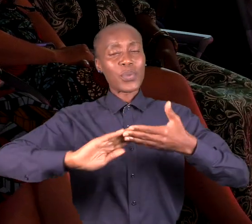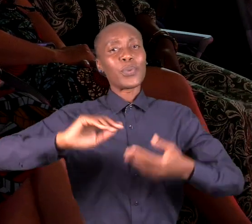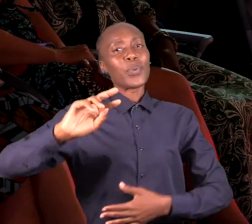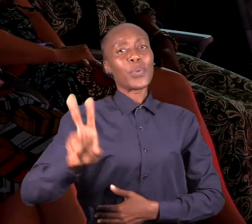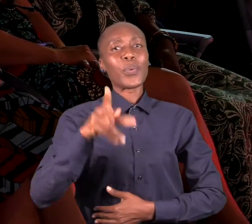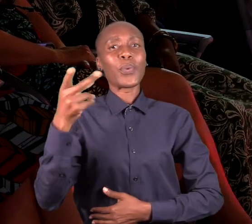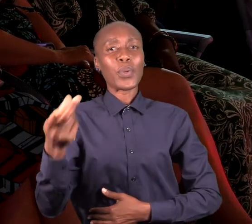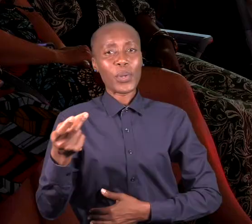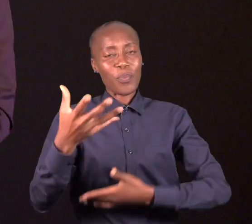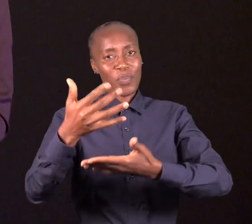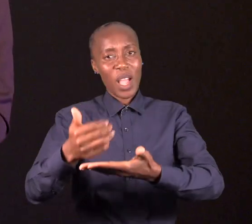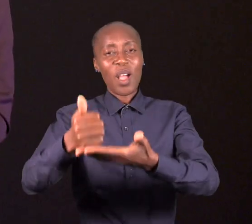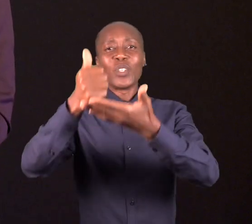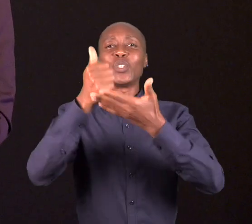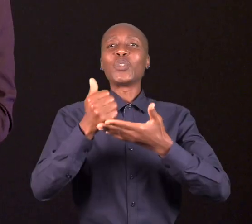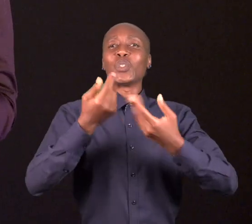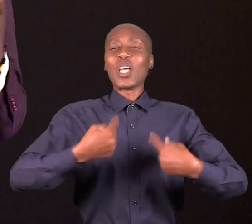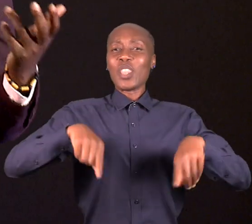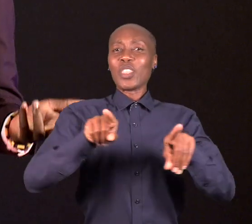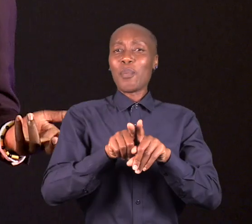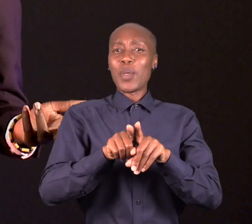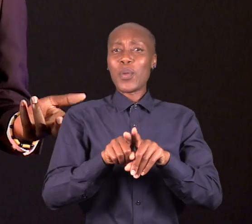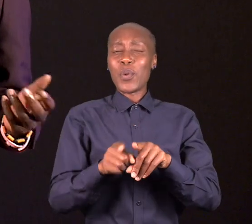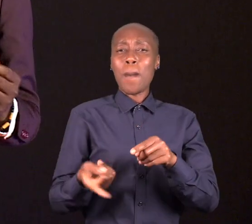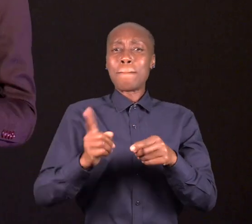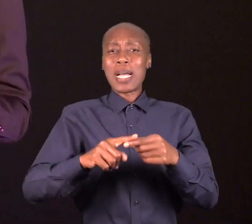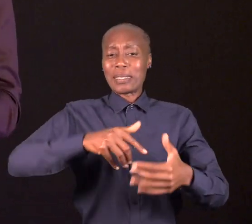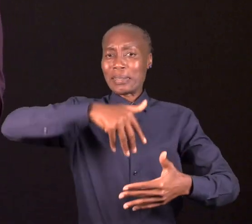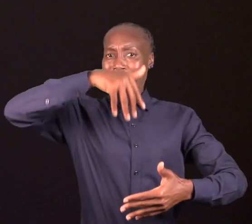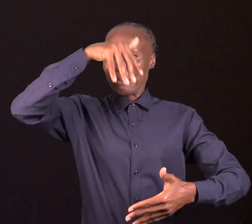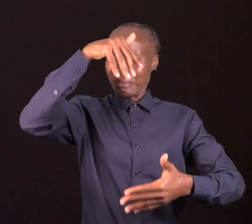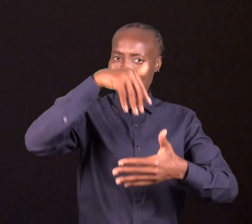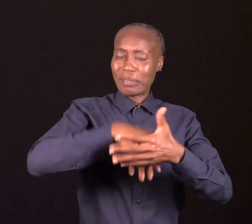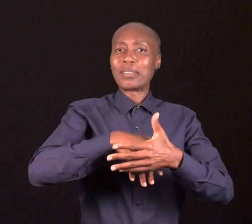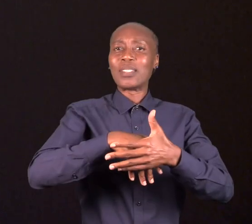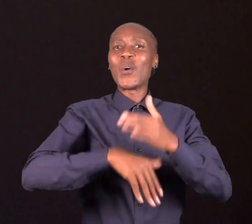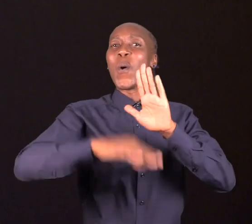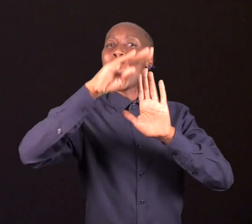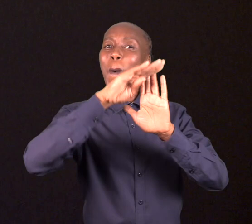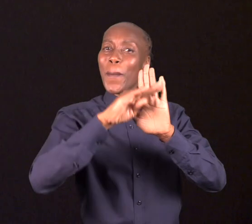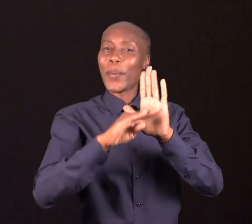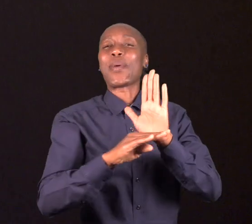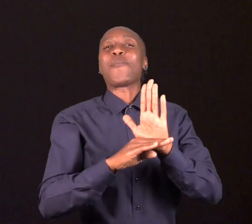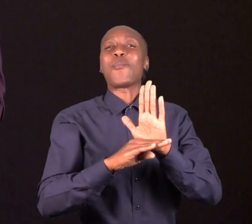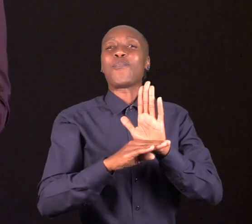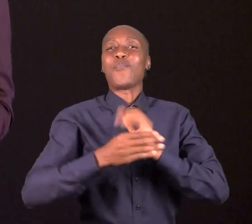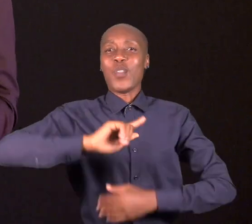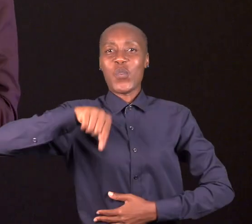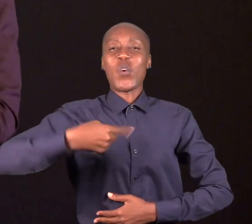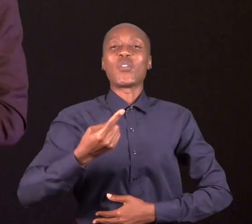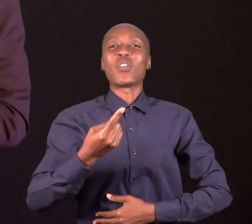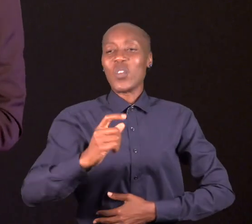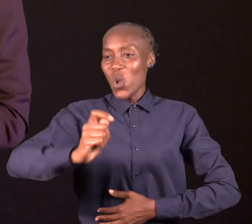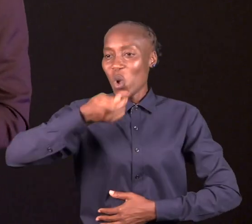entre outros, ajudando-nos assim a enriquecer os nossos programas com entrevistas